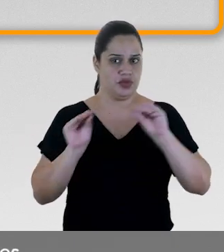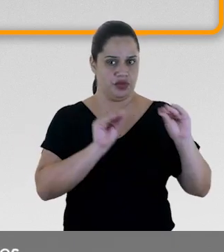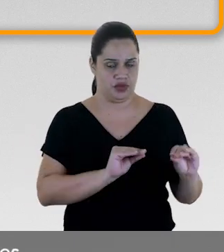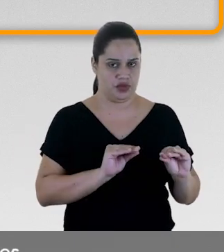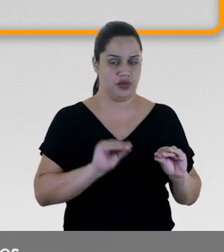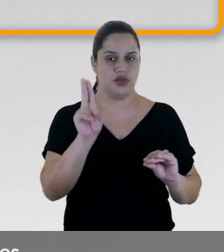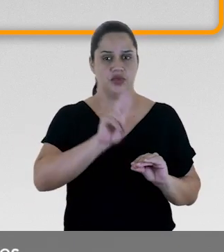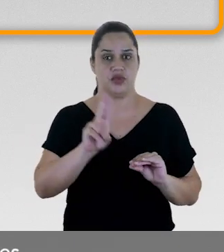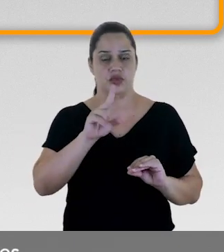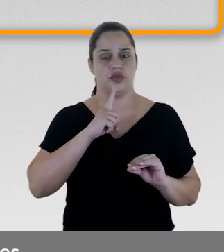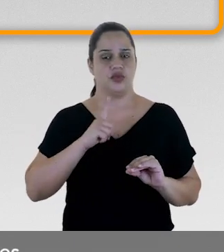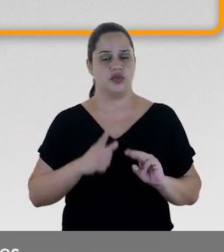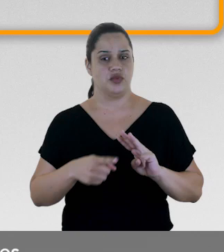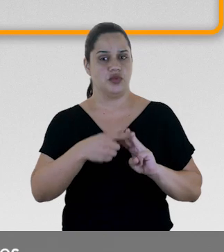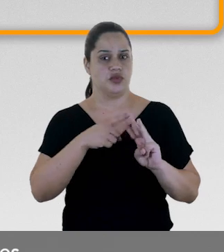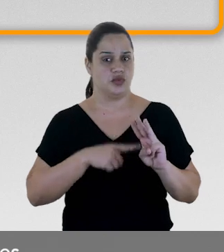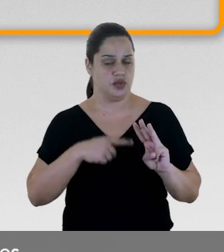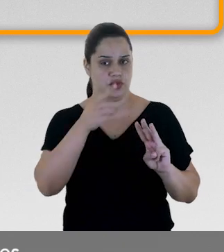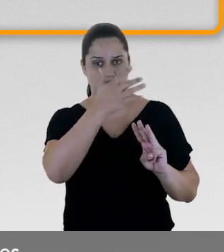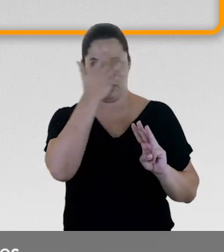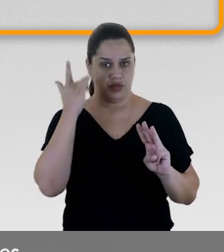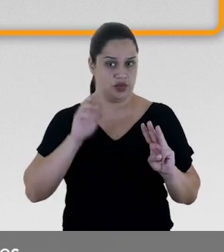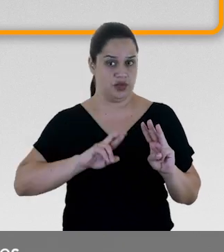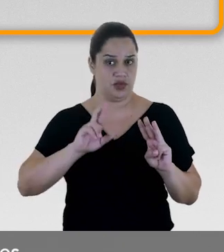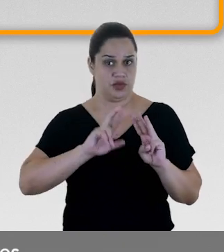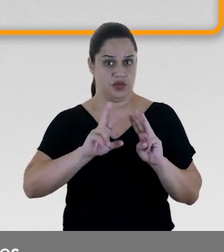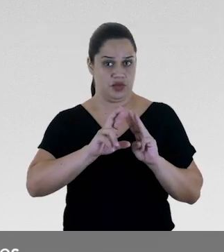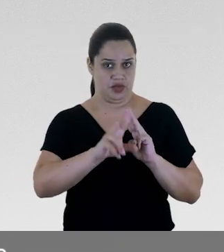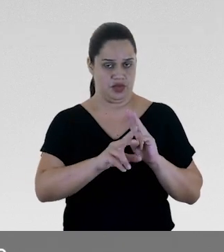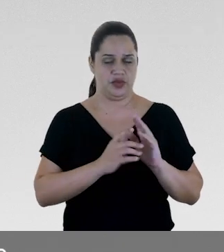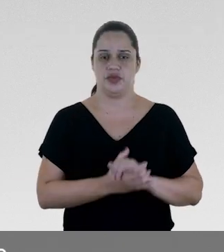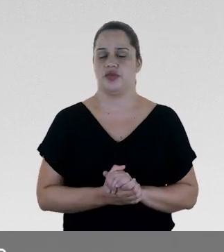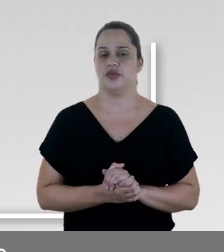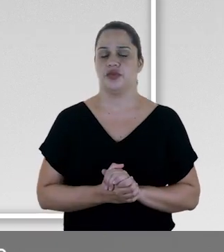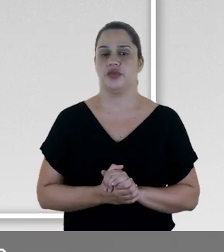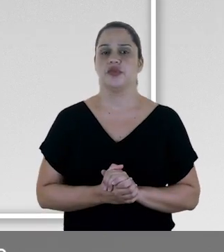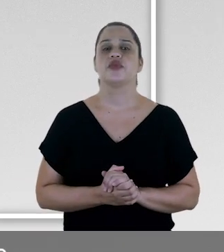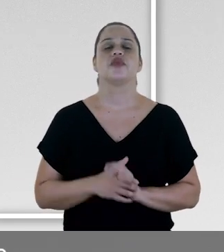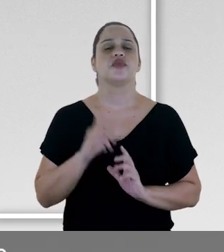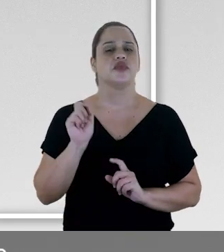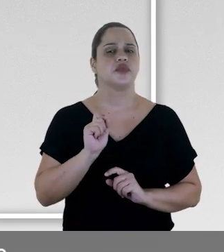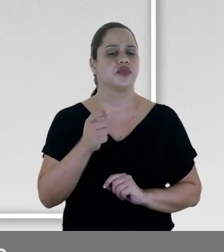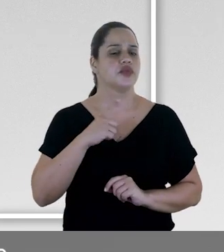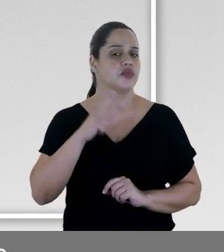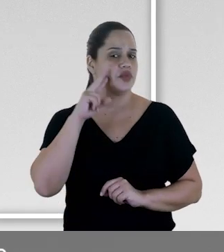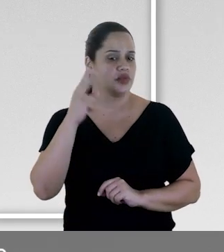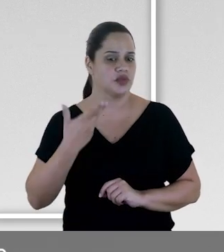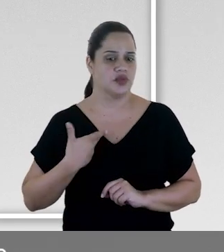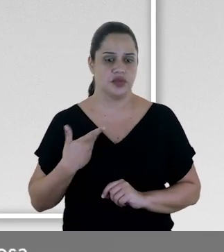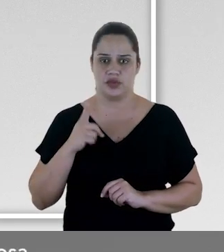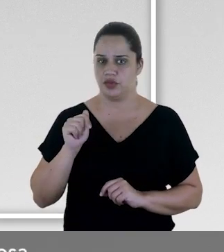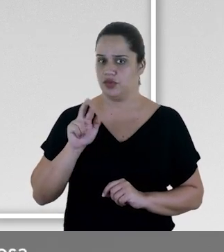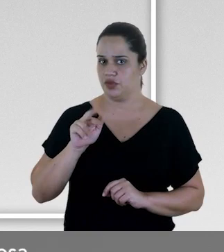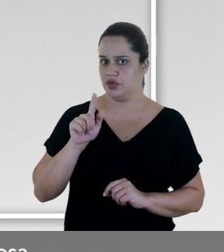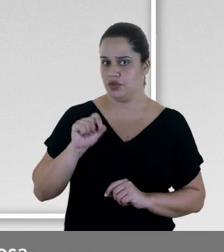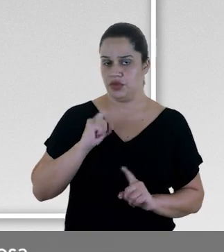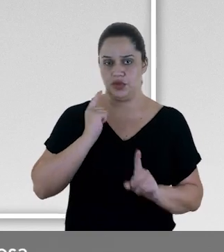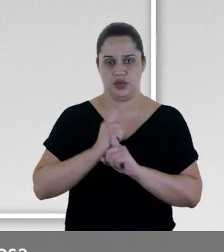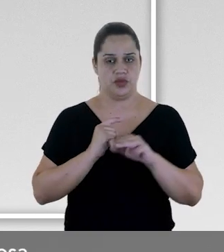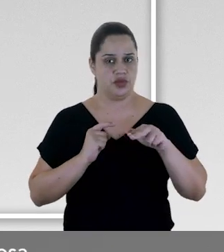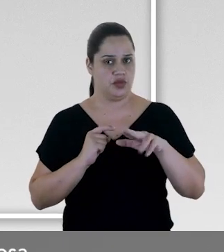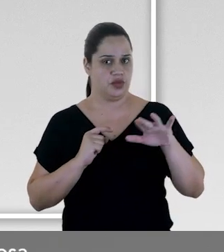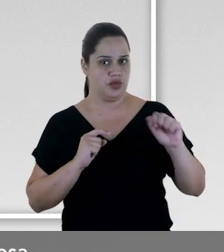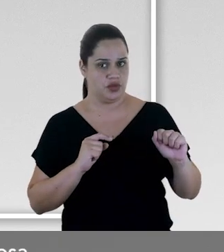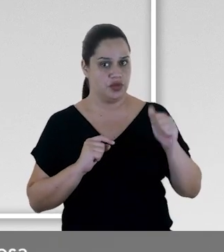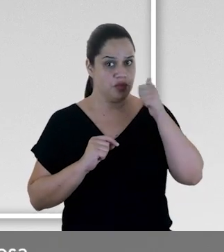de três protagonistas infantis diferentes. Por meio da história de amizade de Gregório, do encontro de